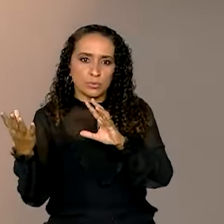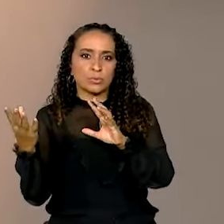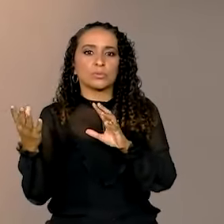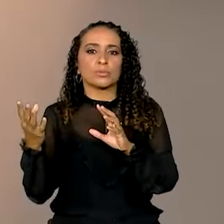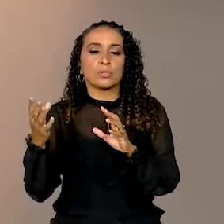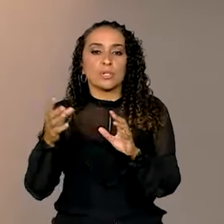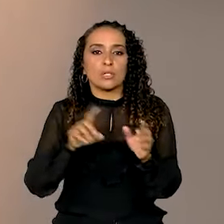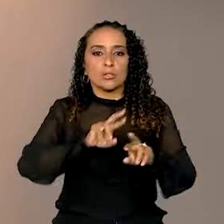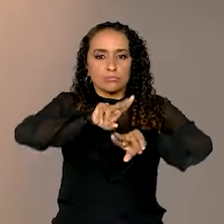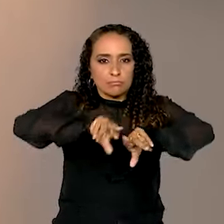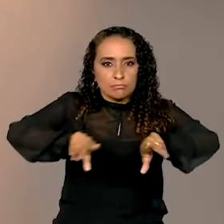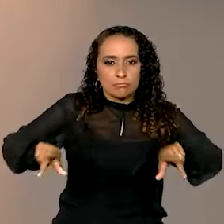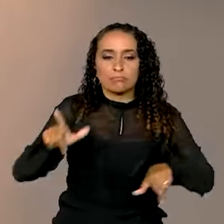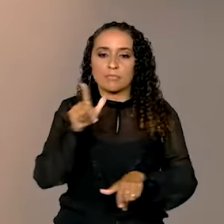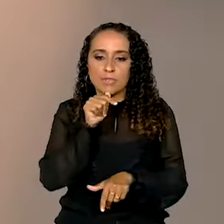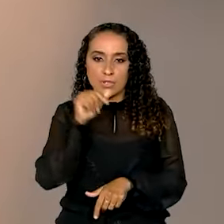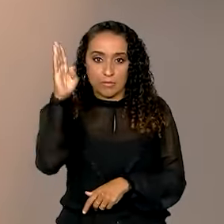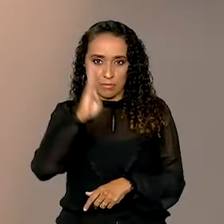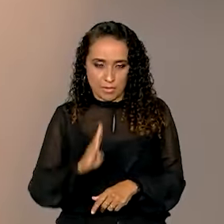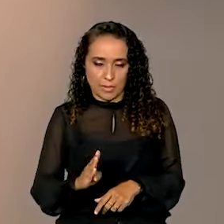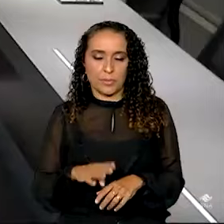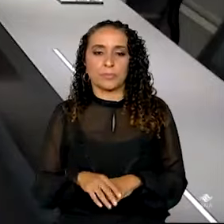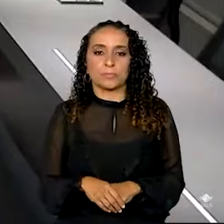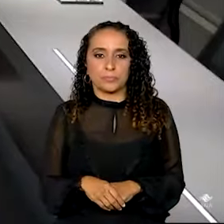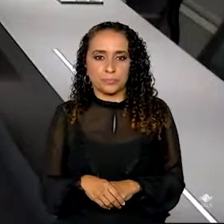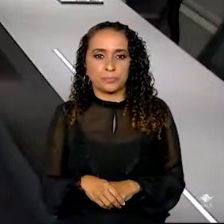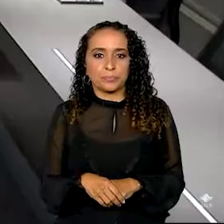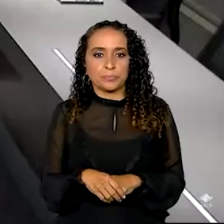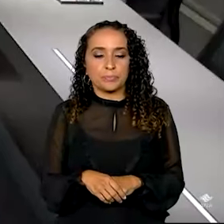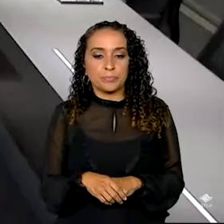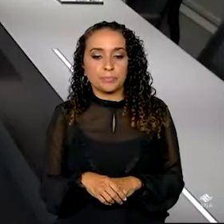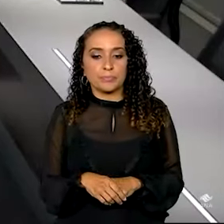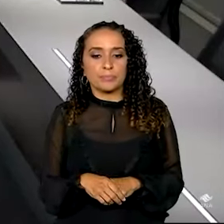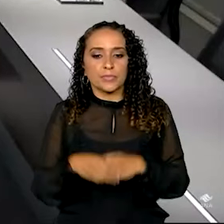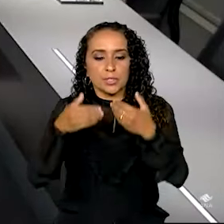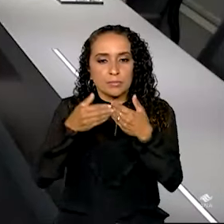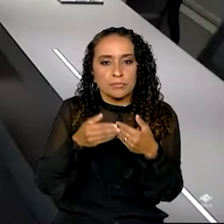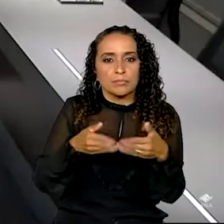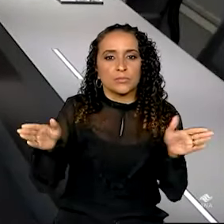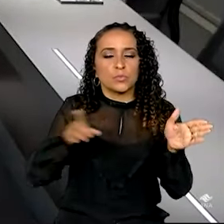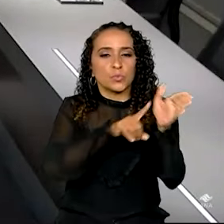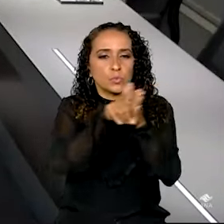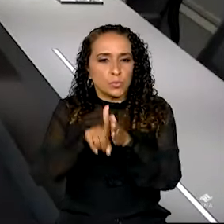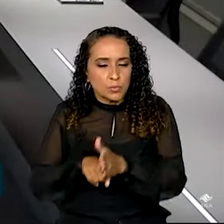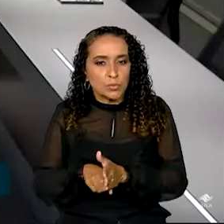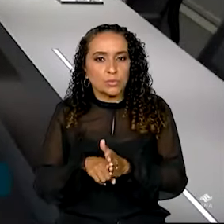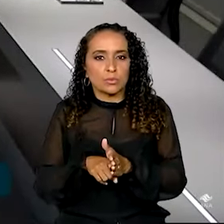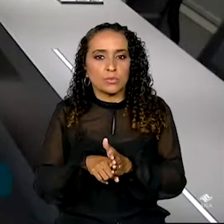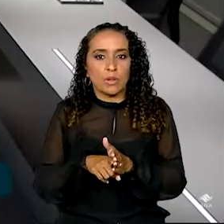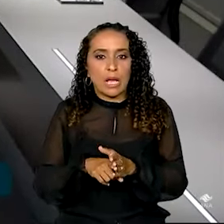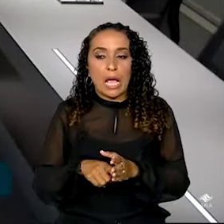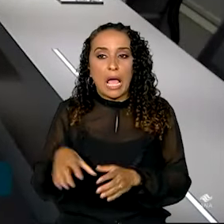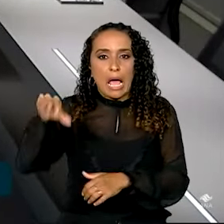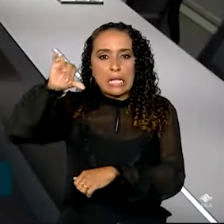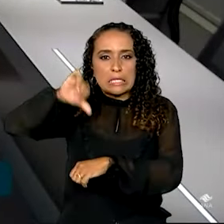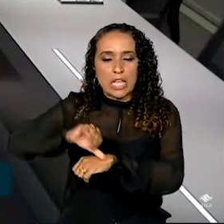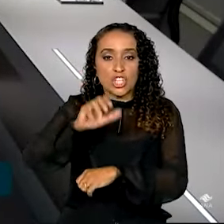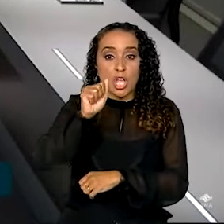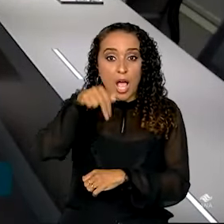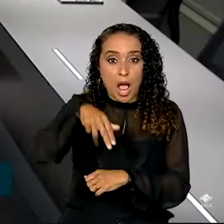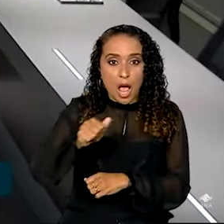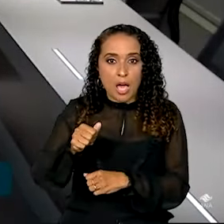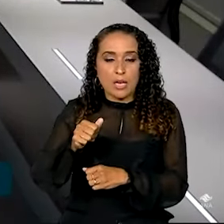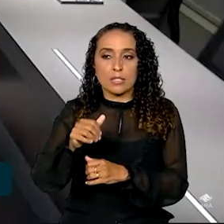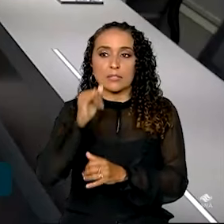nos recursos hídricos brasileiros. O lançamento do estudo foi feito na sede da ANA e transmitido